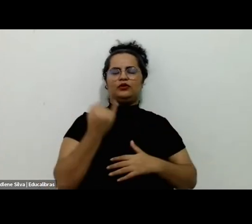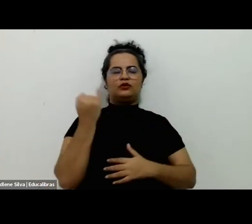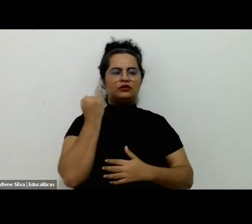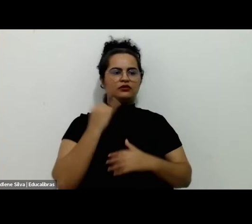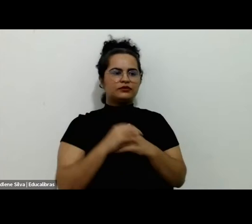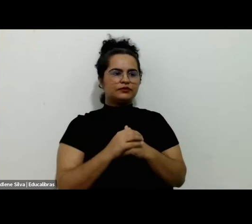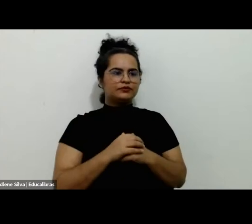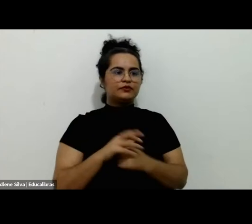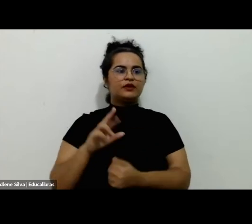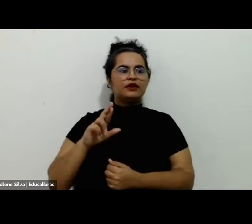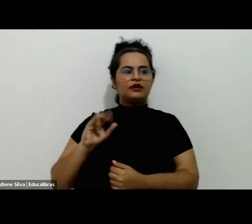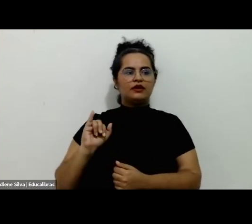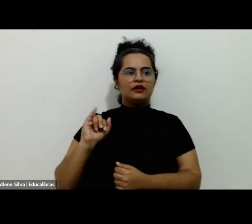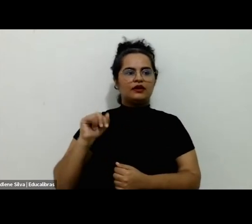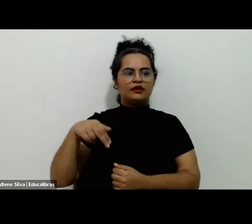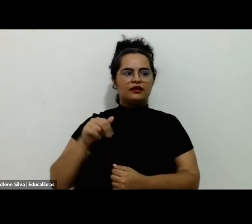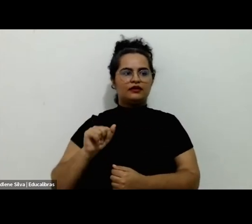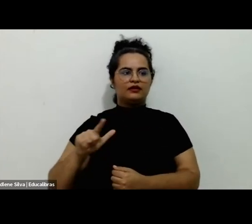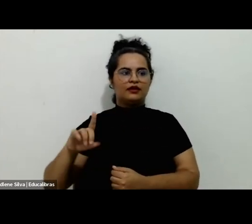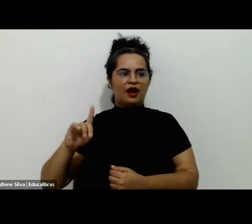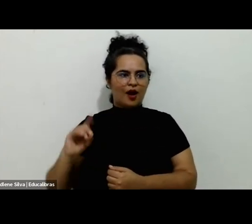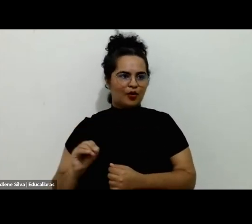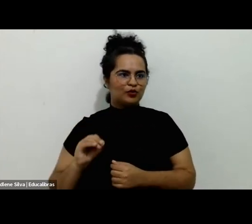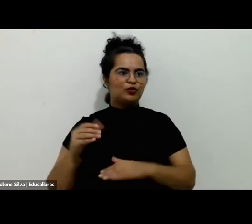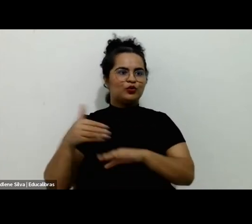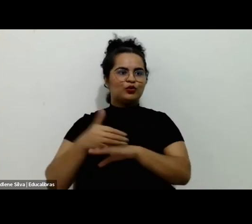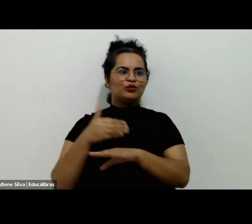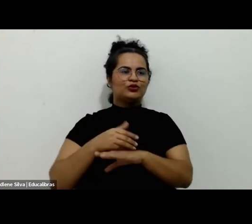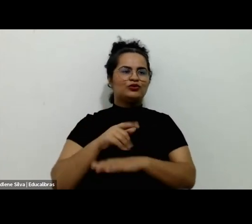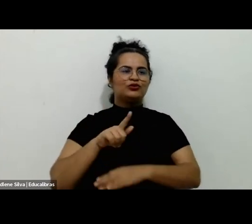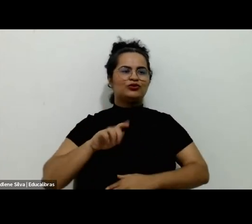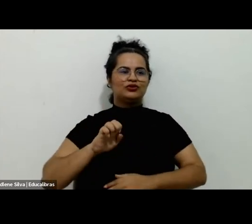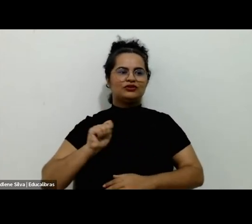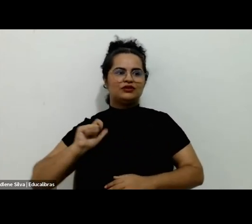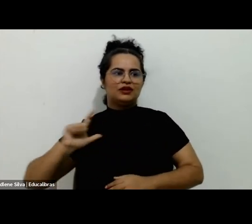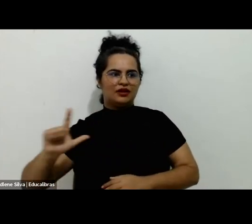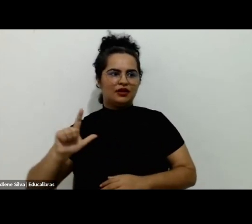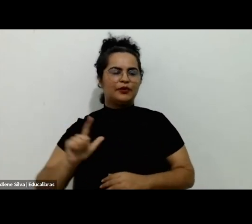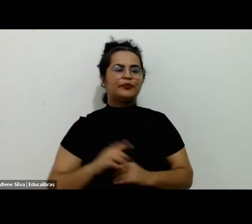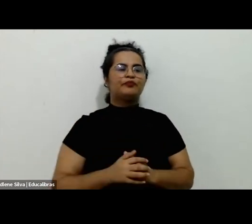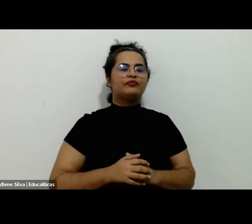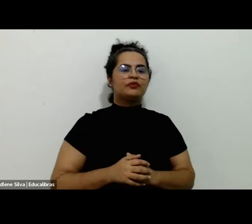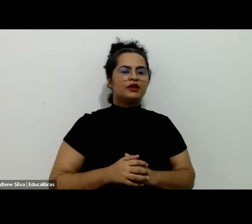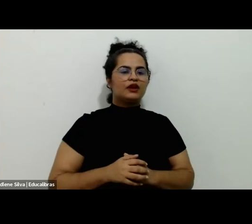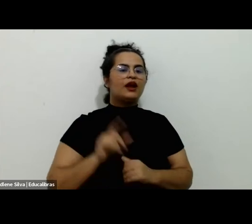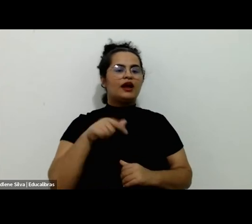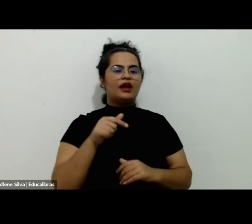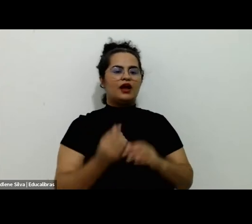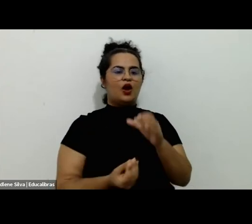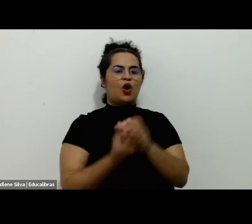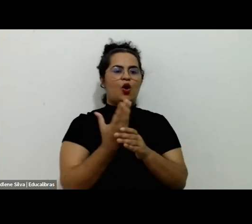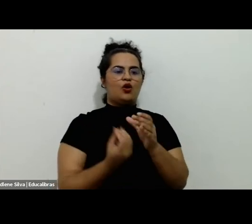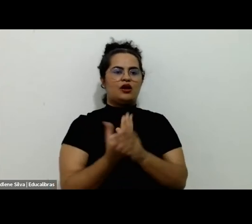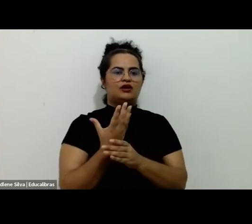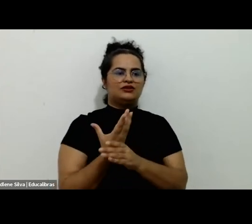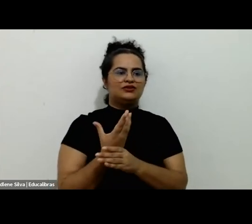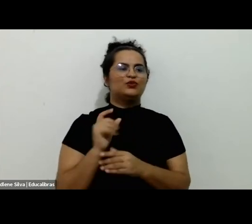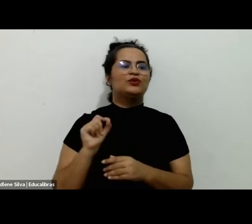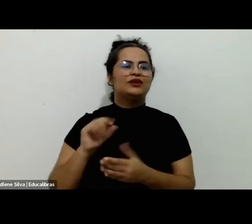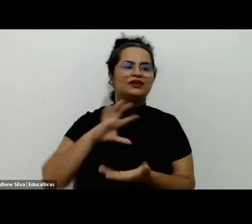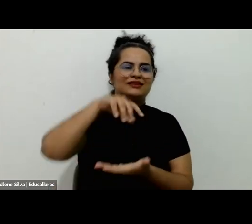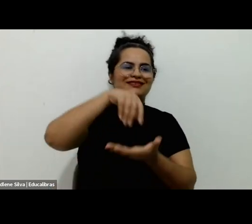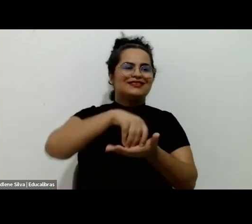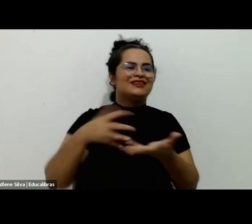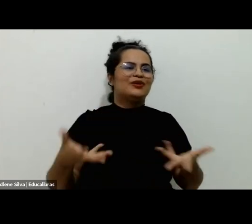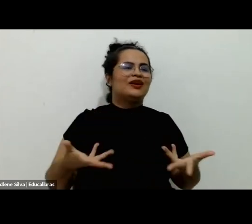O professor Reinaldo está aqui, pertence ao Giel, o Grupo Interestrutinário de Estudos do Lazer, que deu origem ao chamado Centro de